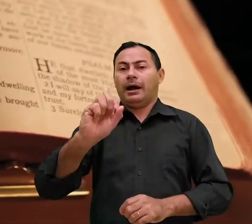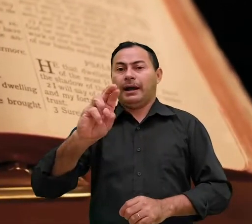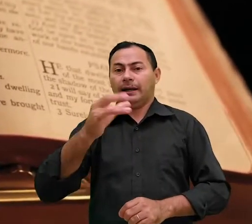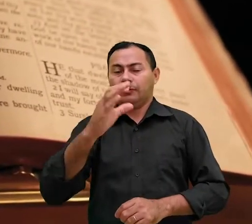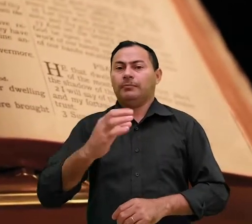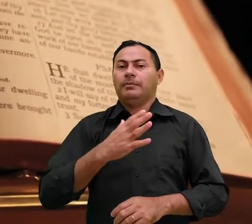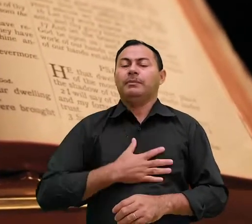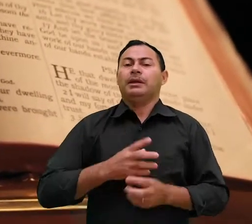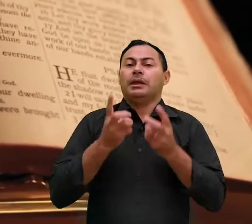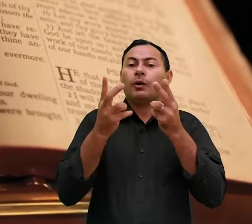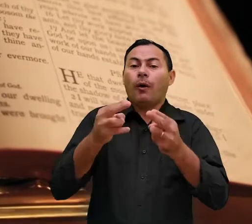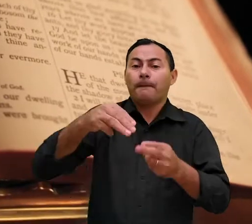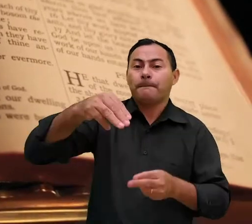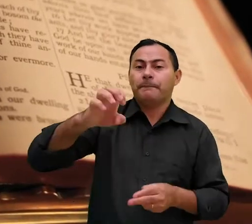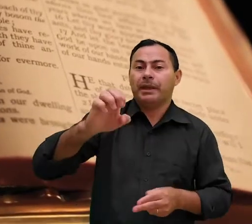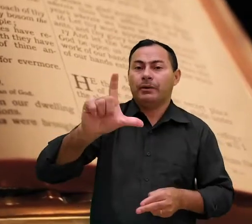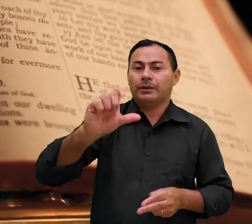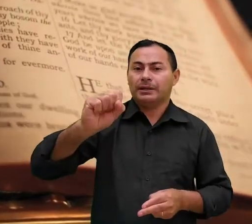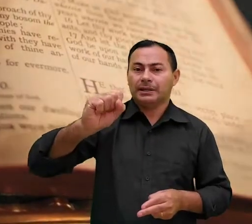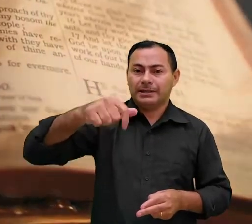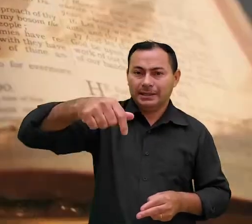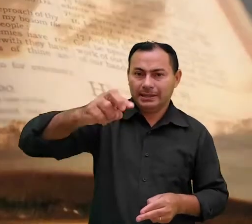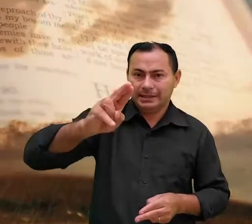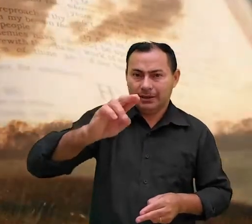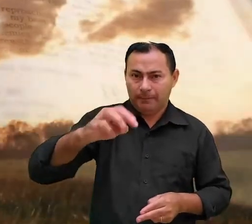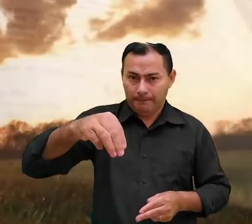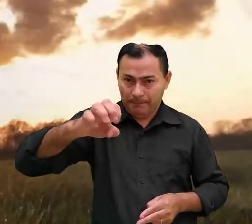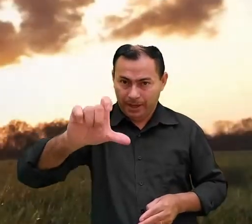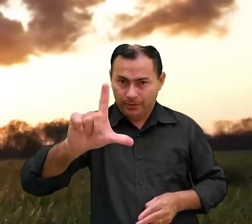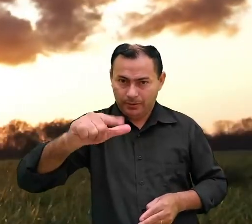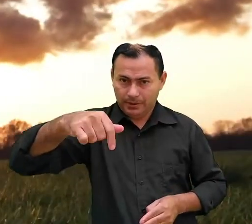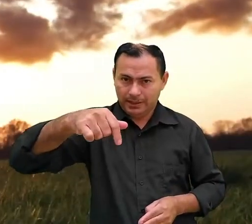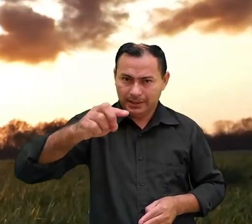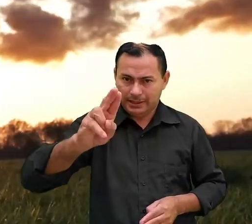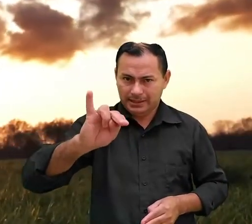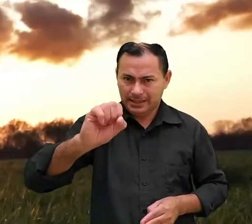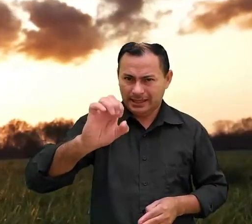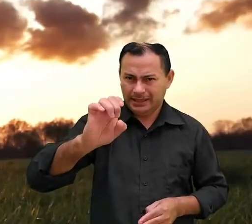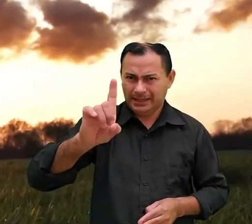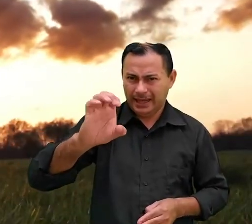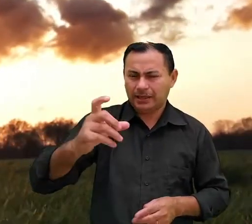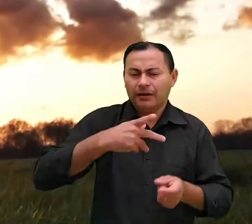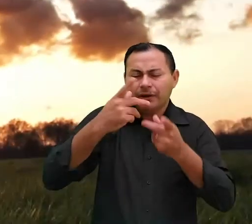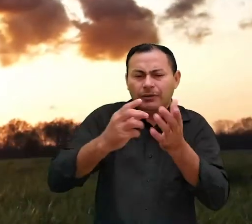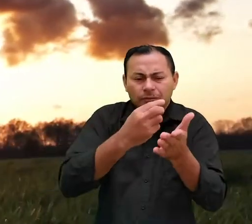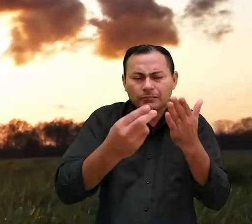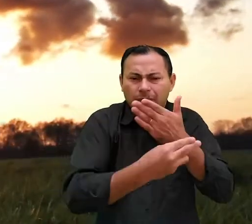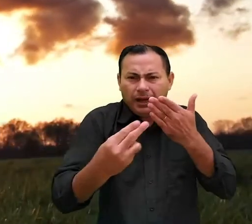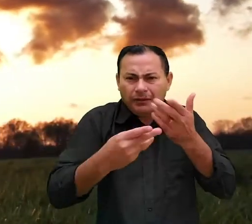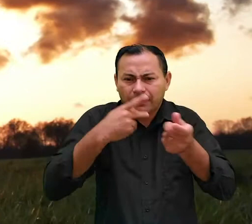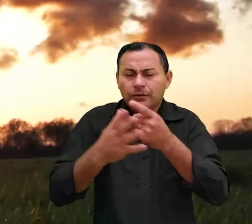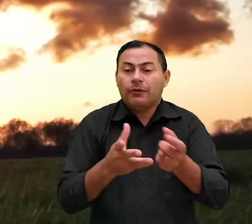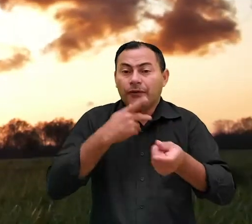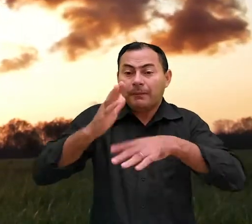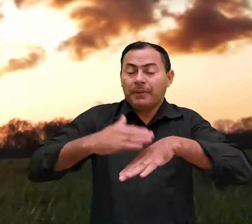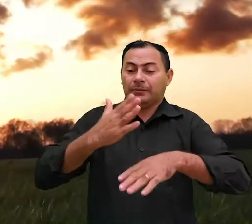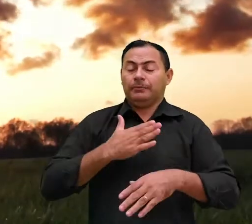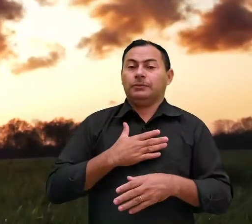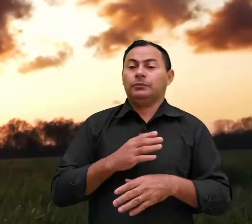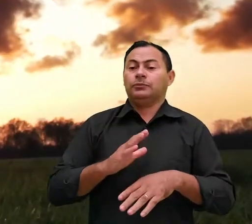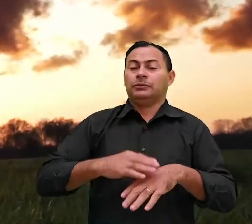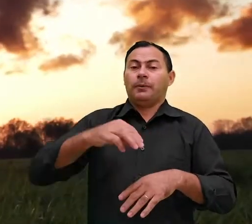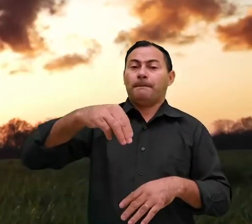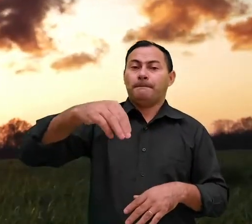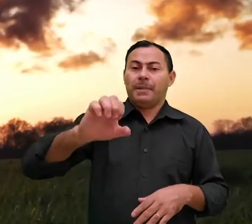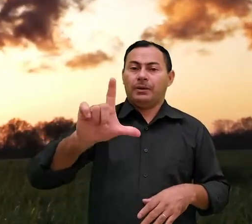mas como Melquisedeque a esta altura o autor diz alguma coisa mais ou menos assim eu gostaria de falar mais sobre